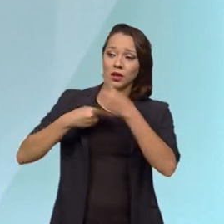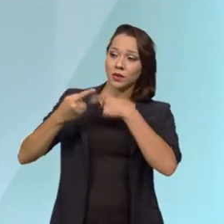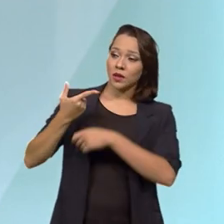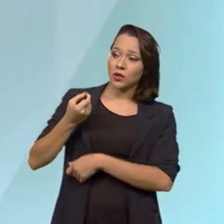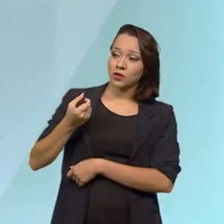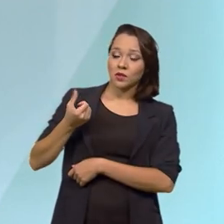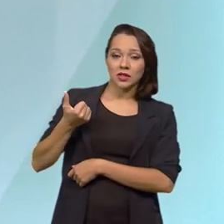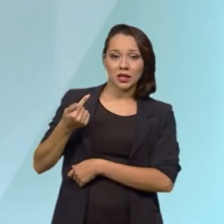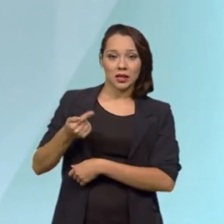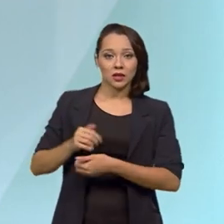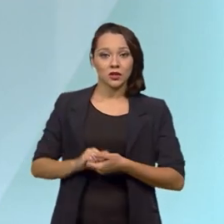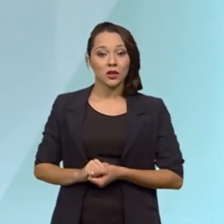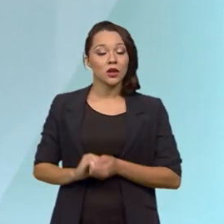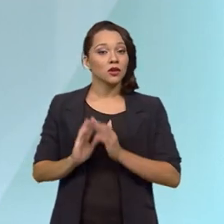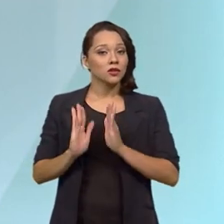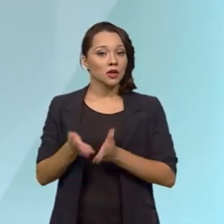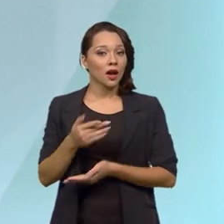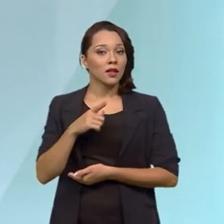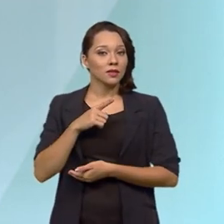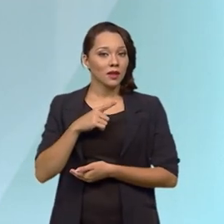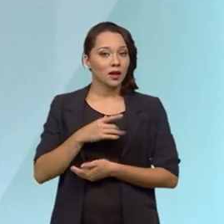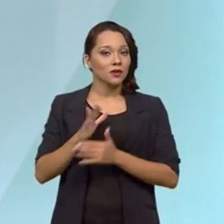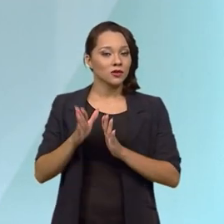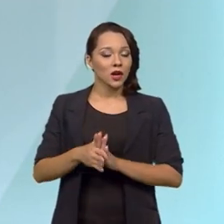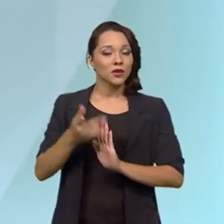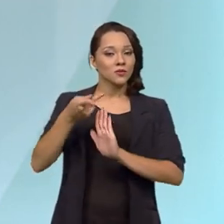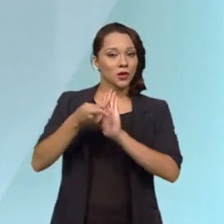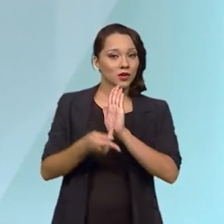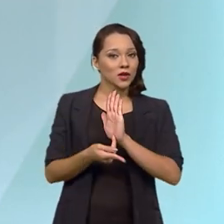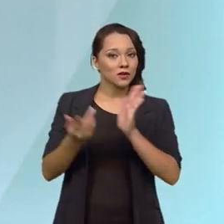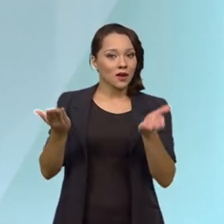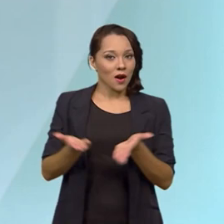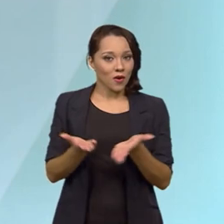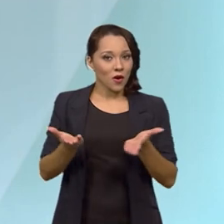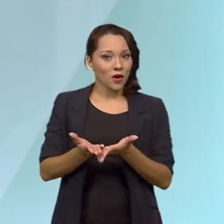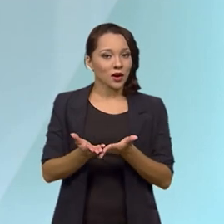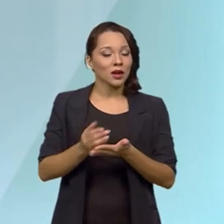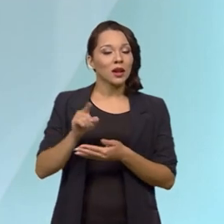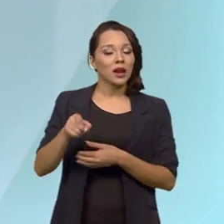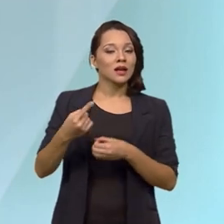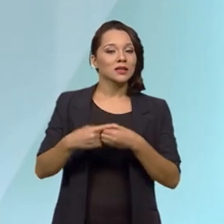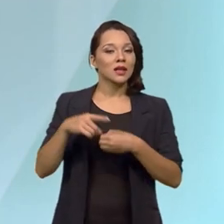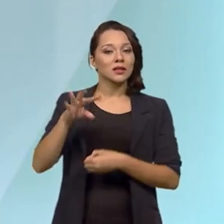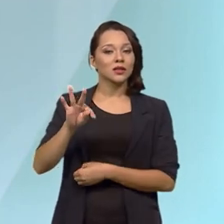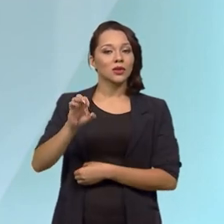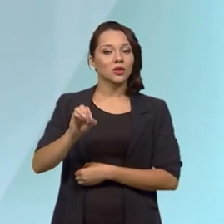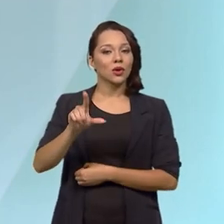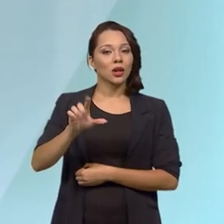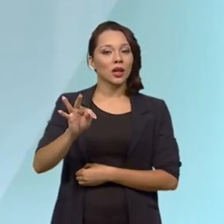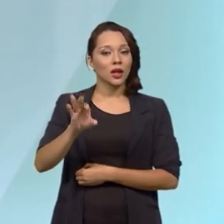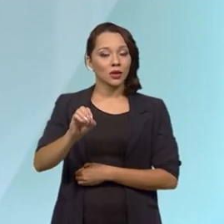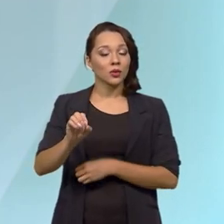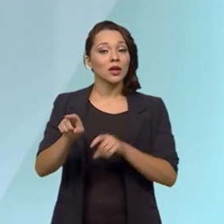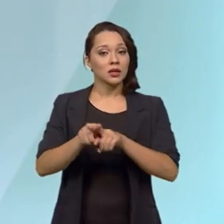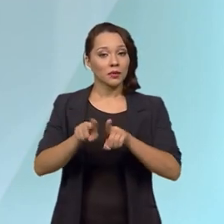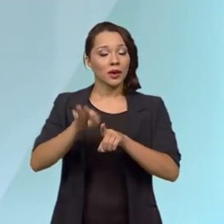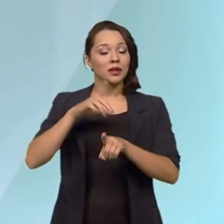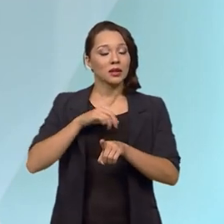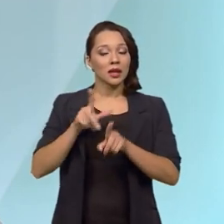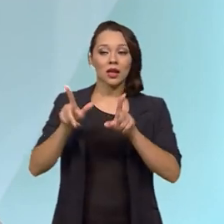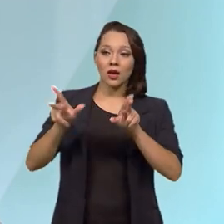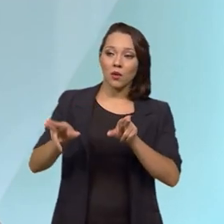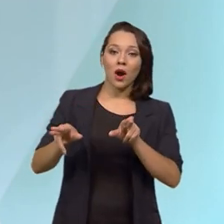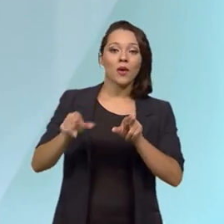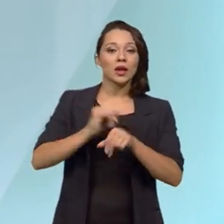capacidade de geração de projetos. Agora, em Toledo, também tem a participação dessa tecnologia de Itaipu.